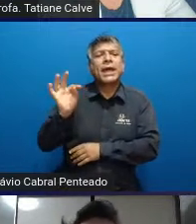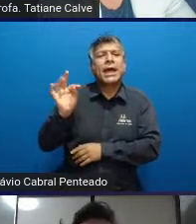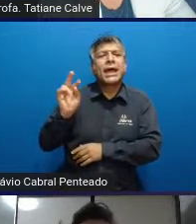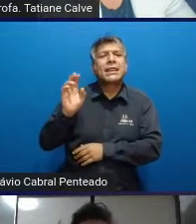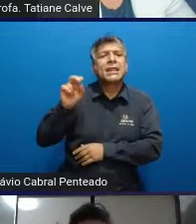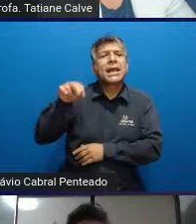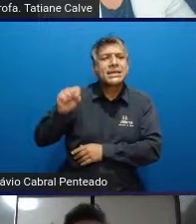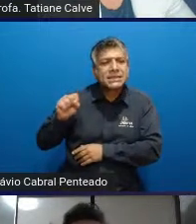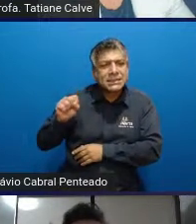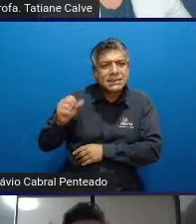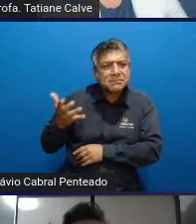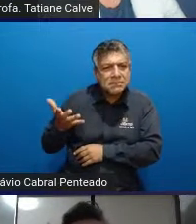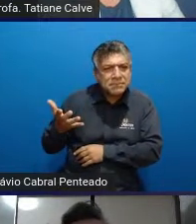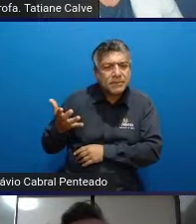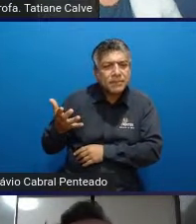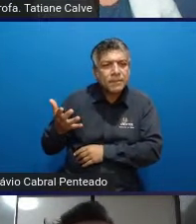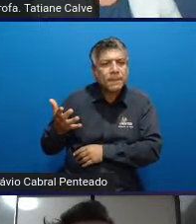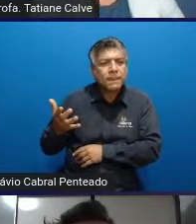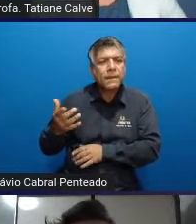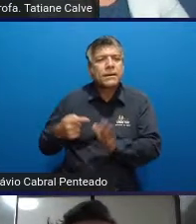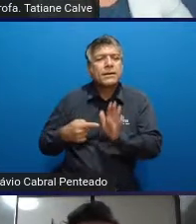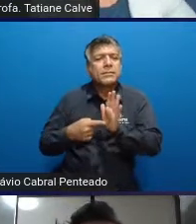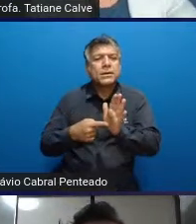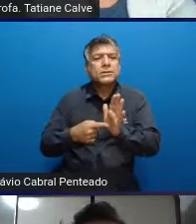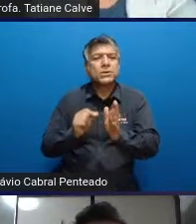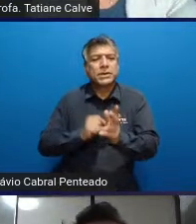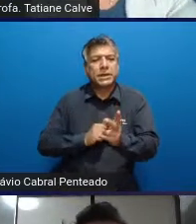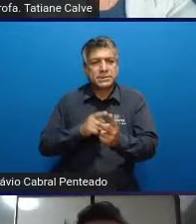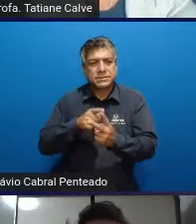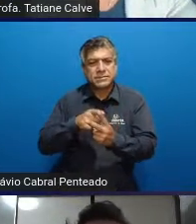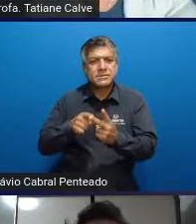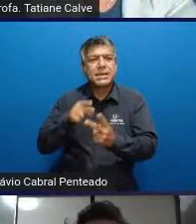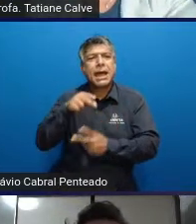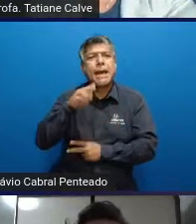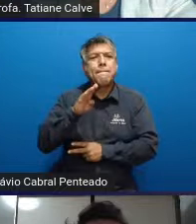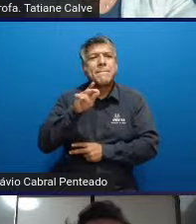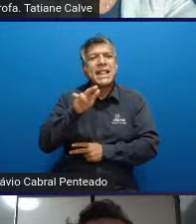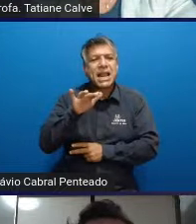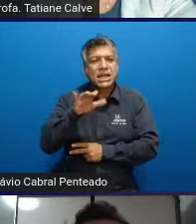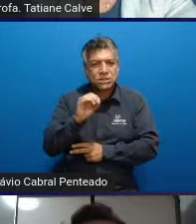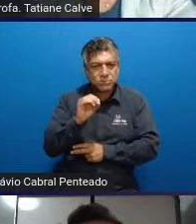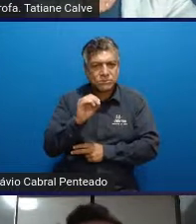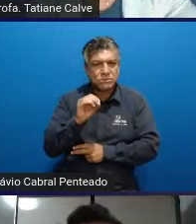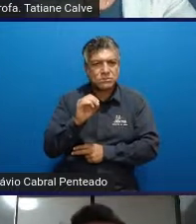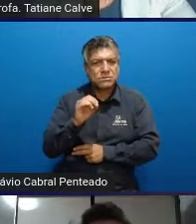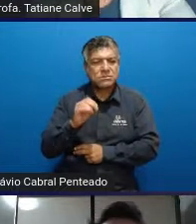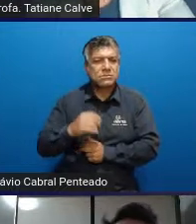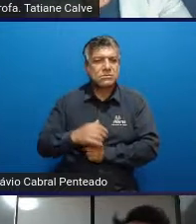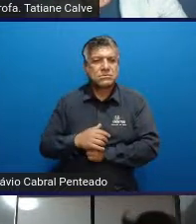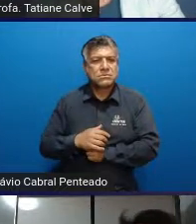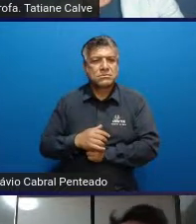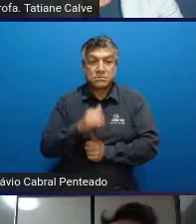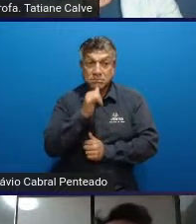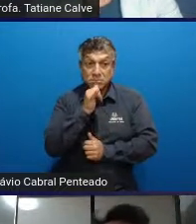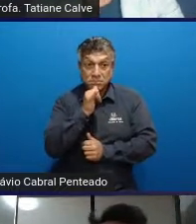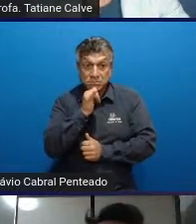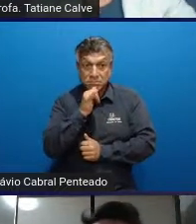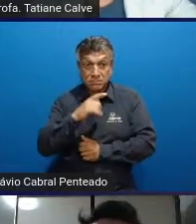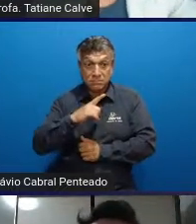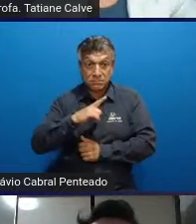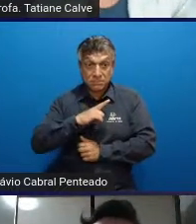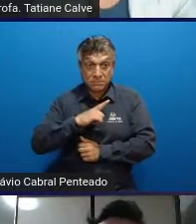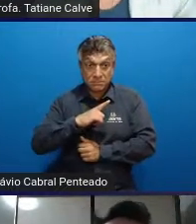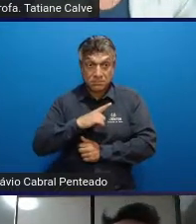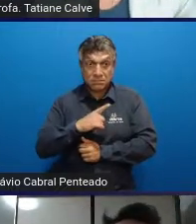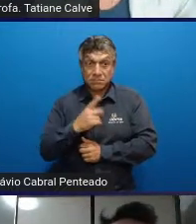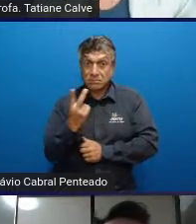fala da questão do binarismo de gênero. Esse binarismo é compreendido enquanto a existência de dois